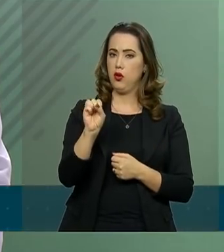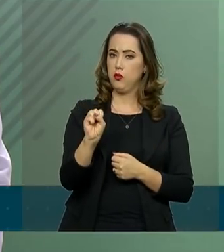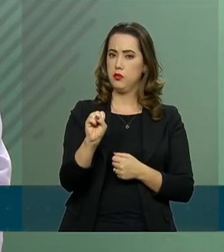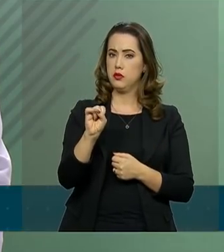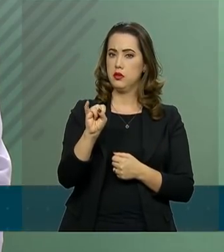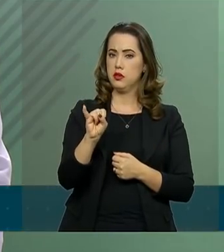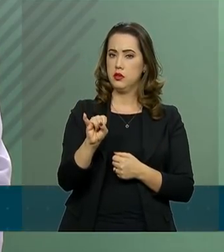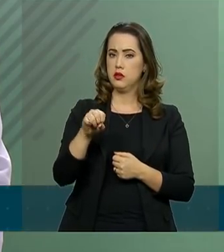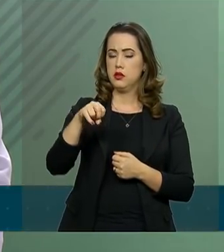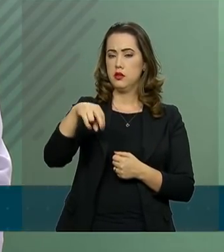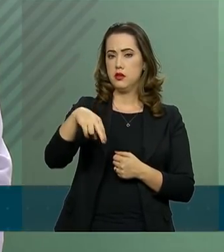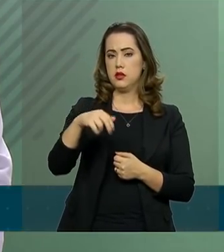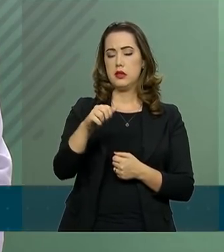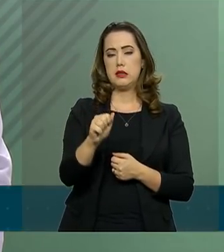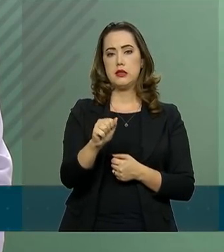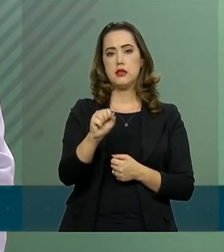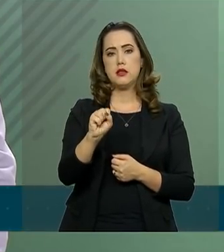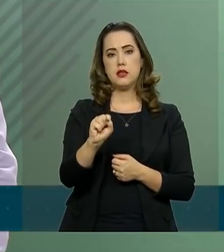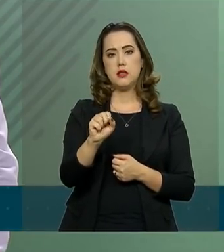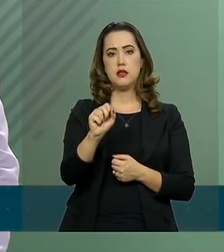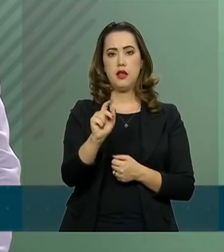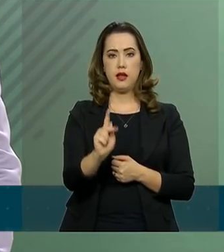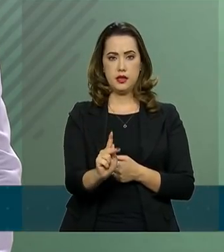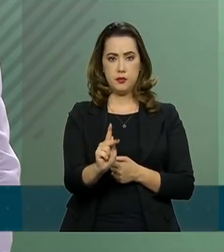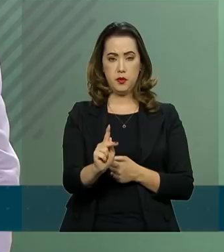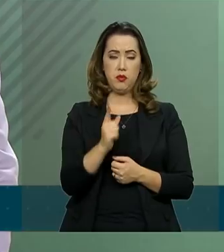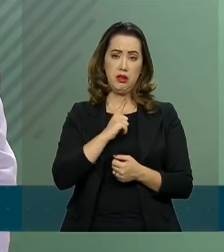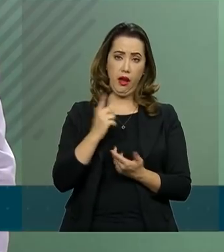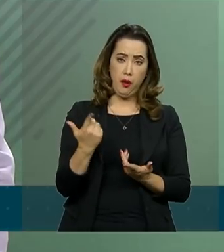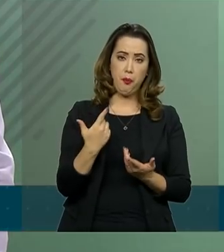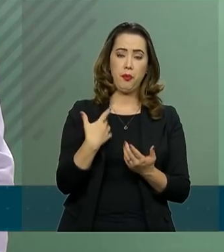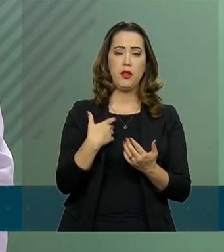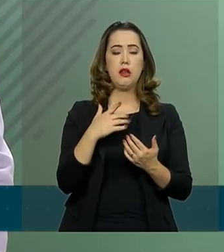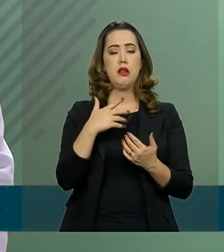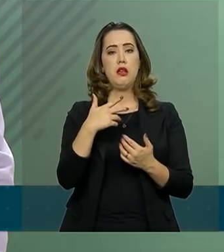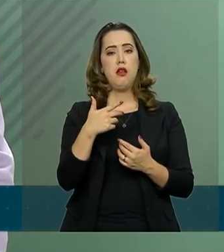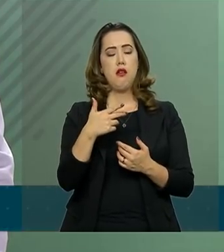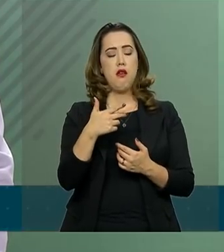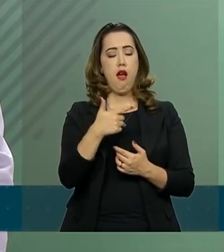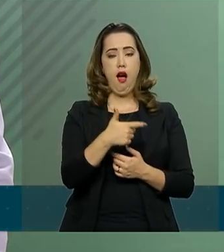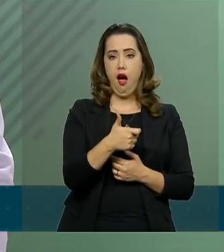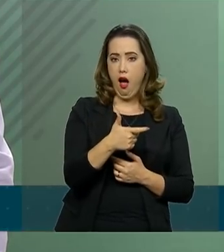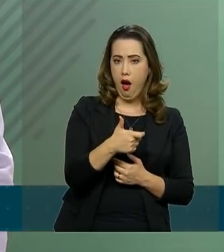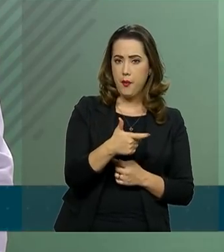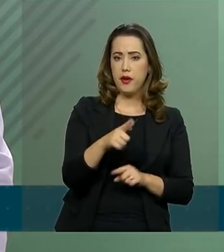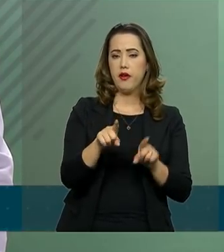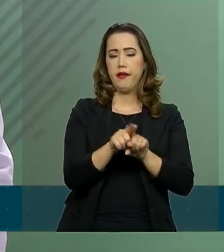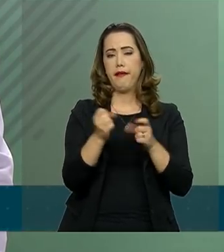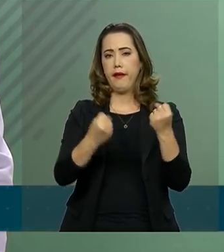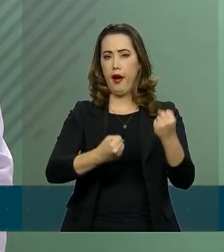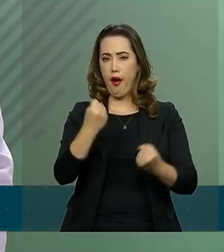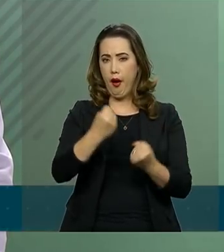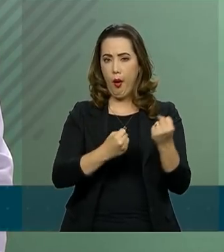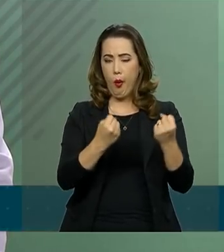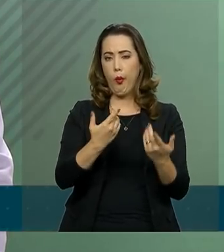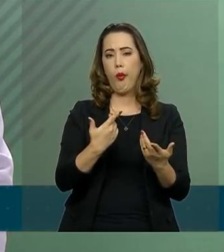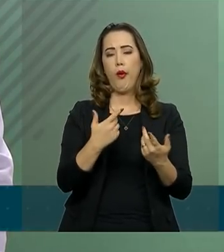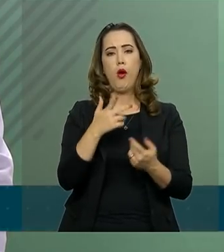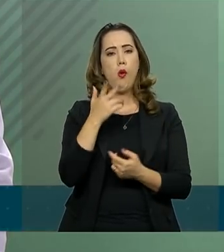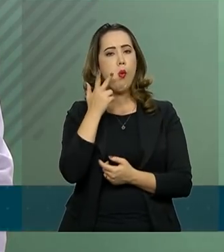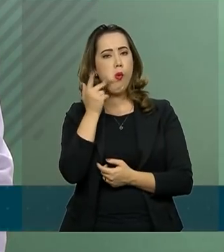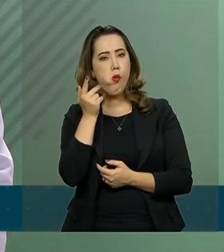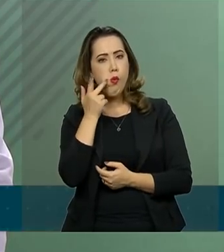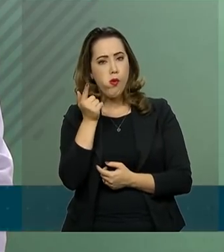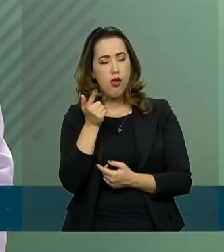inclui armamentos, munições, viaturas, equipamentos de proteção individual